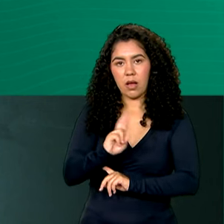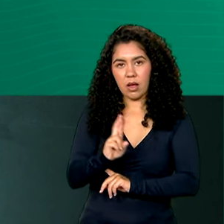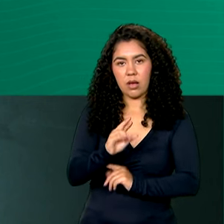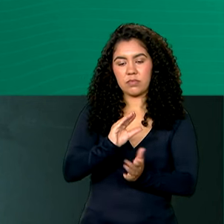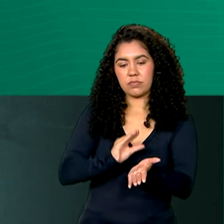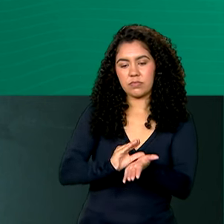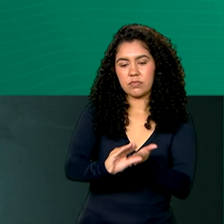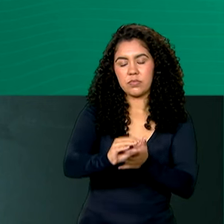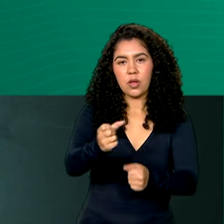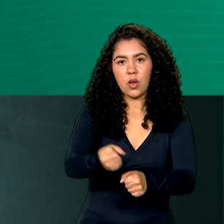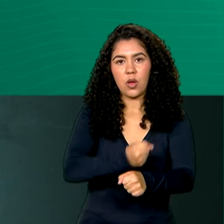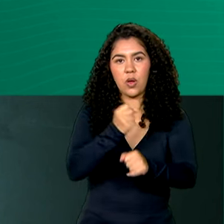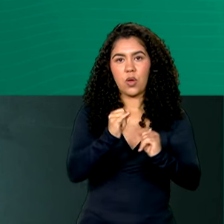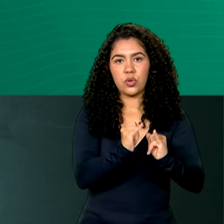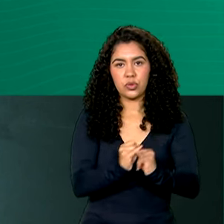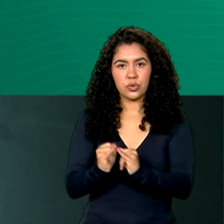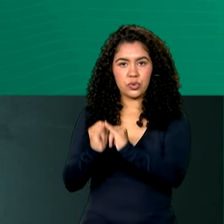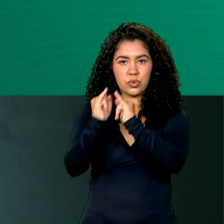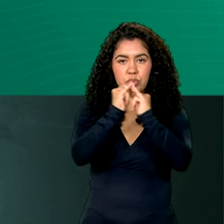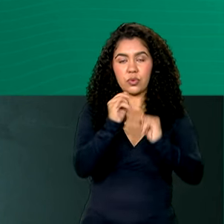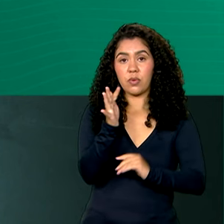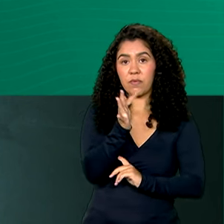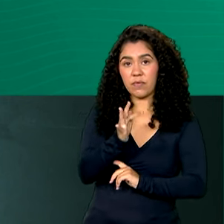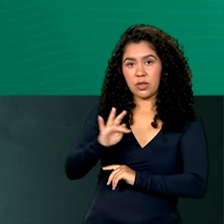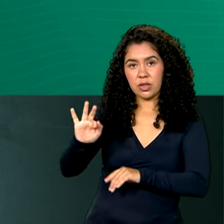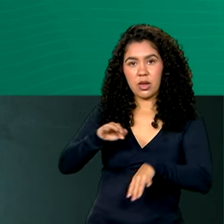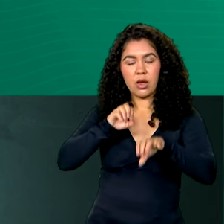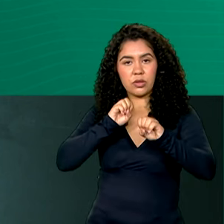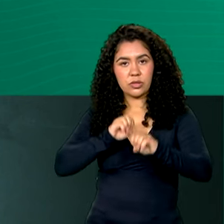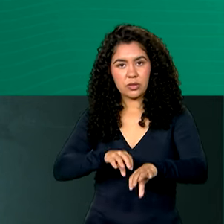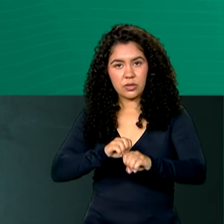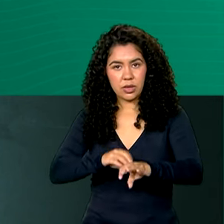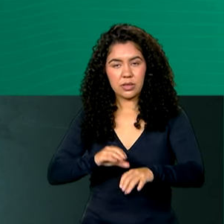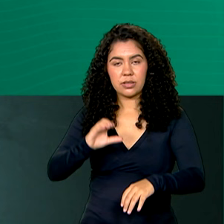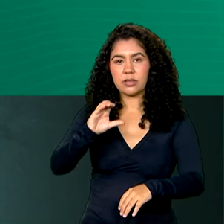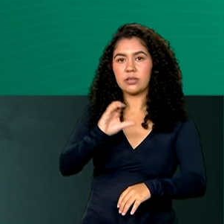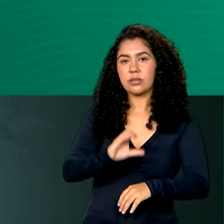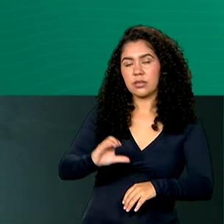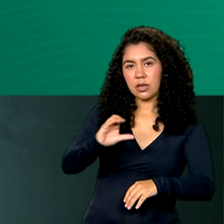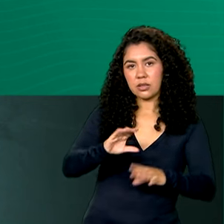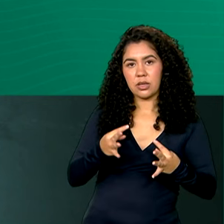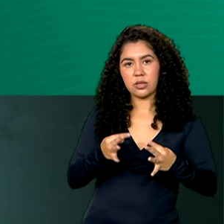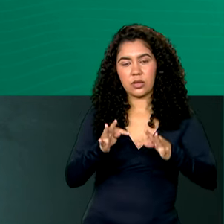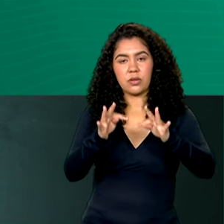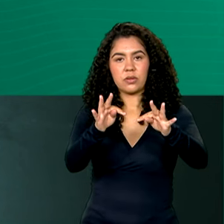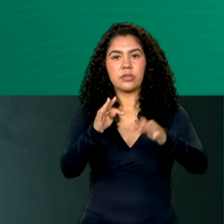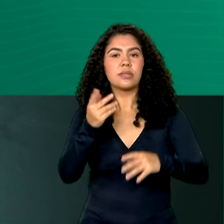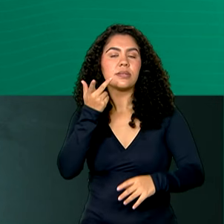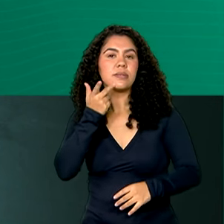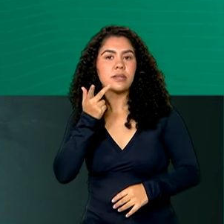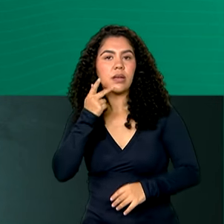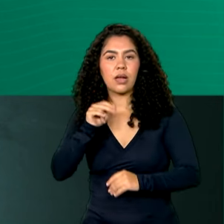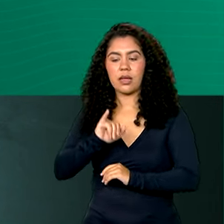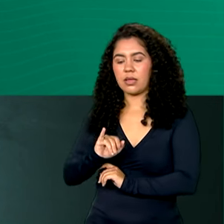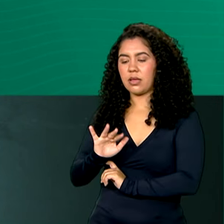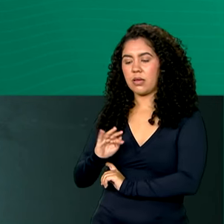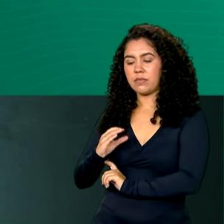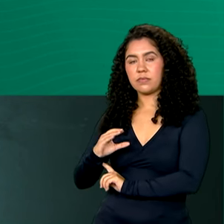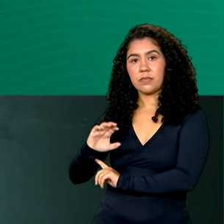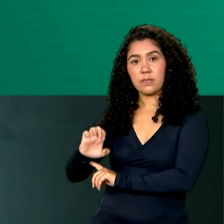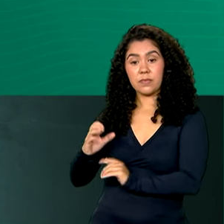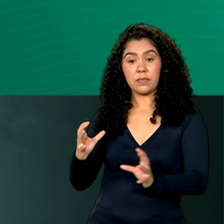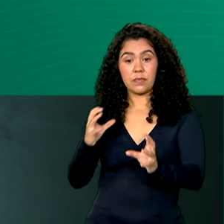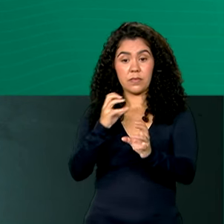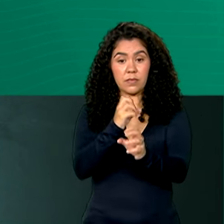obras no Instituto Federal de Educação, Ciência e Tecnologia do Ceará, o IFCE. Outros R$ 83